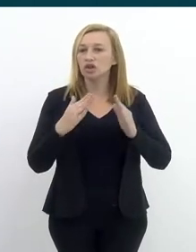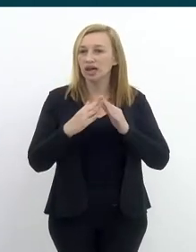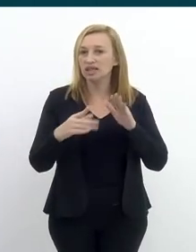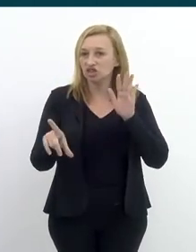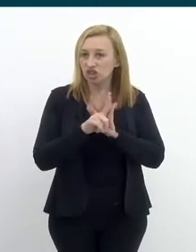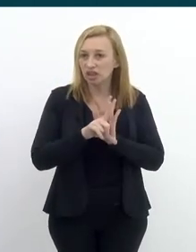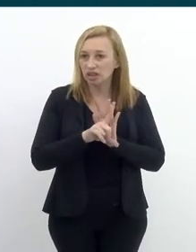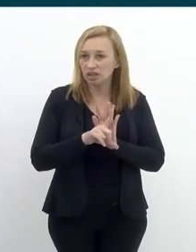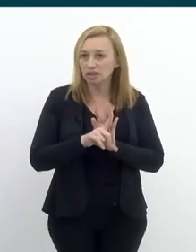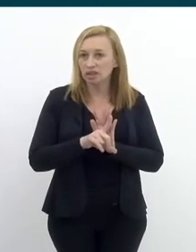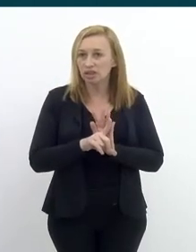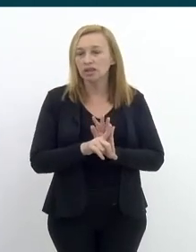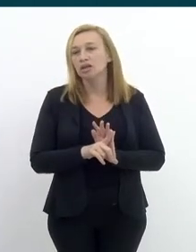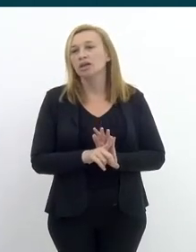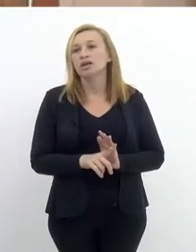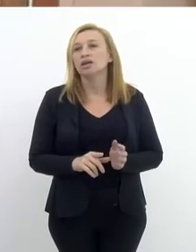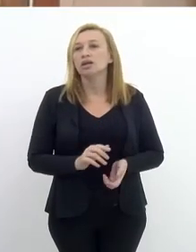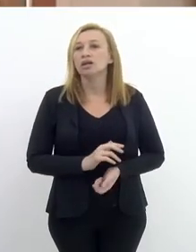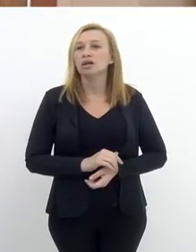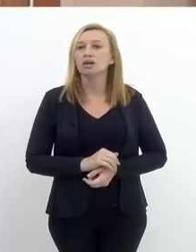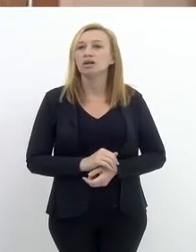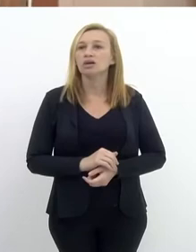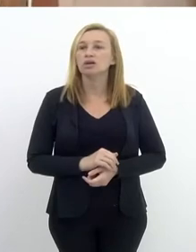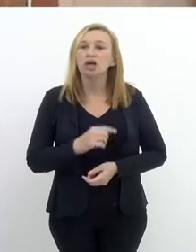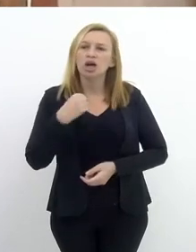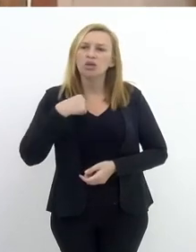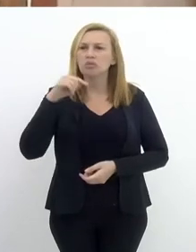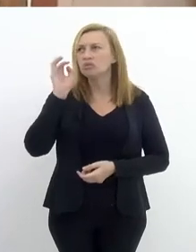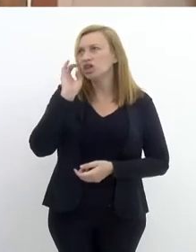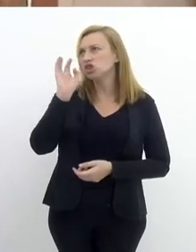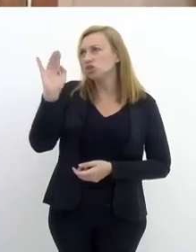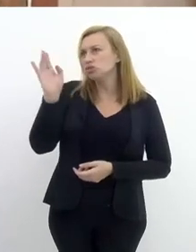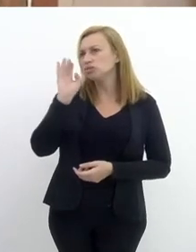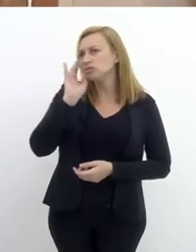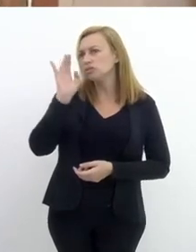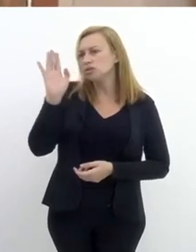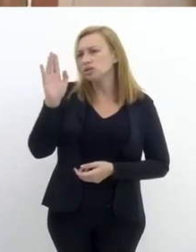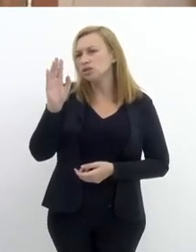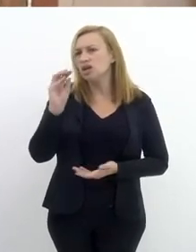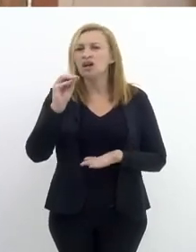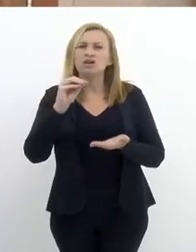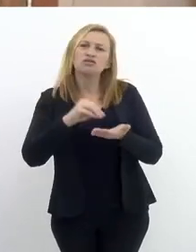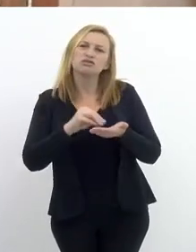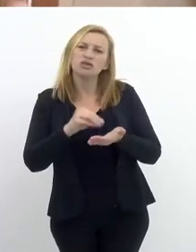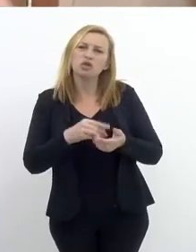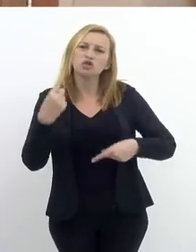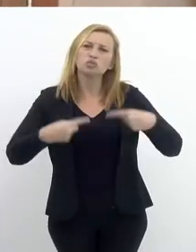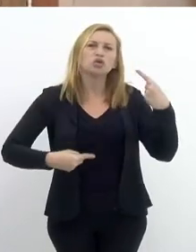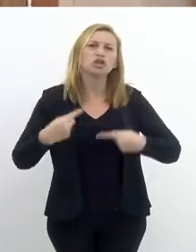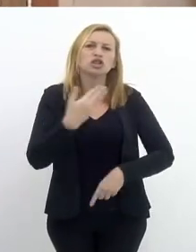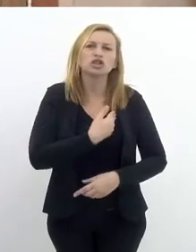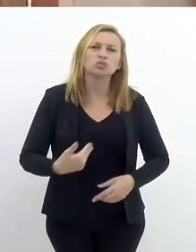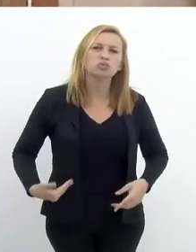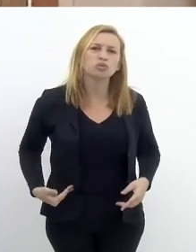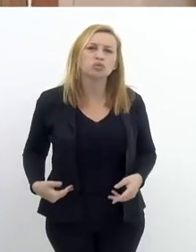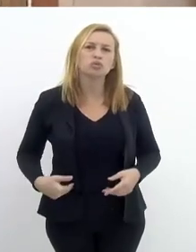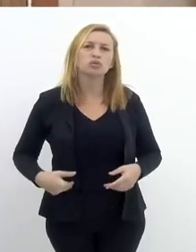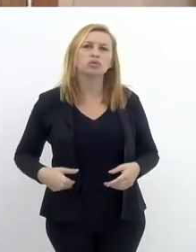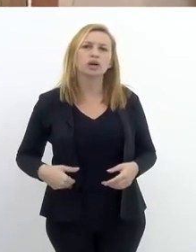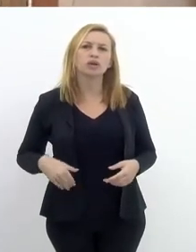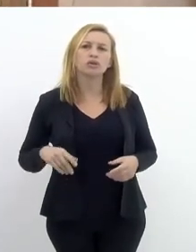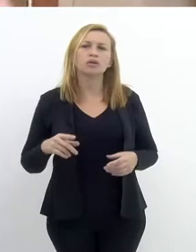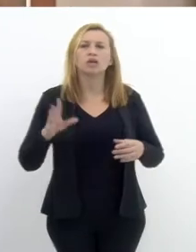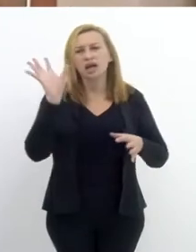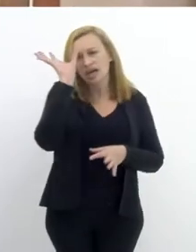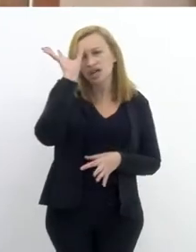aqui numa casa de leis e eu imagino que falte políticas públicas